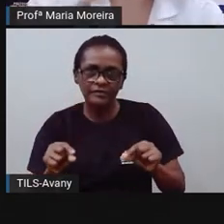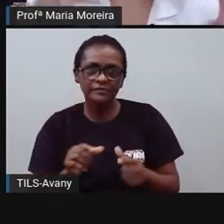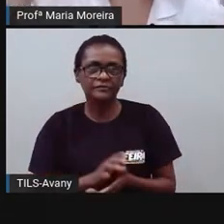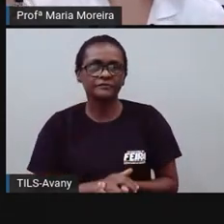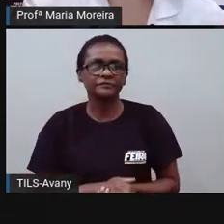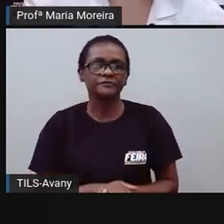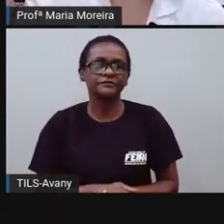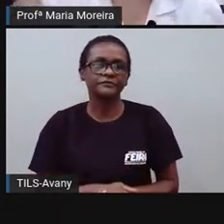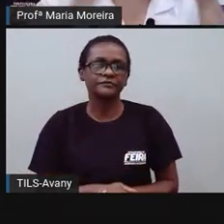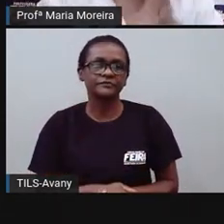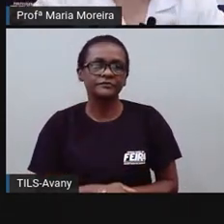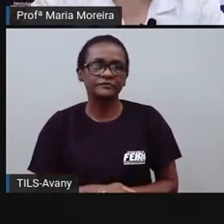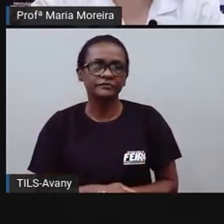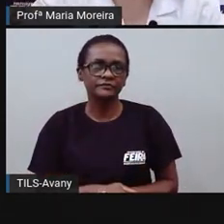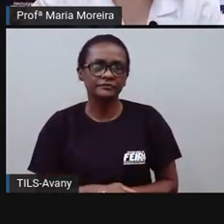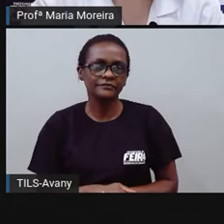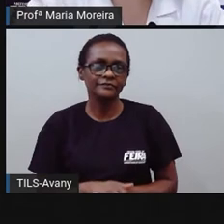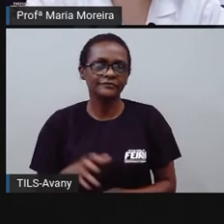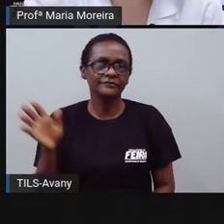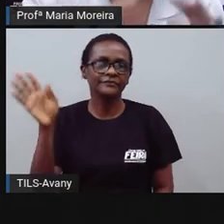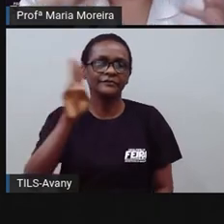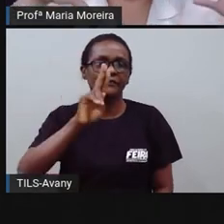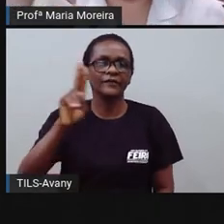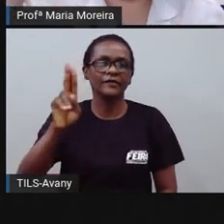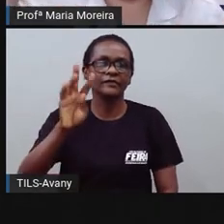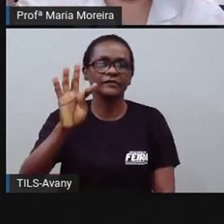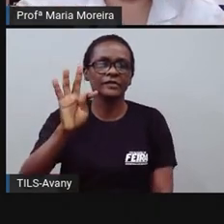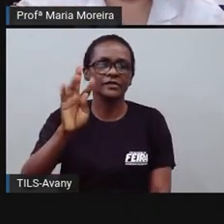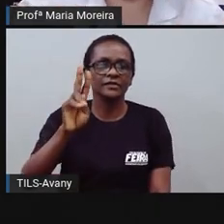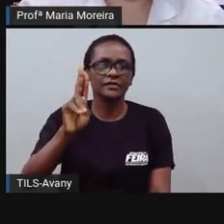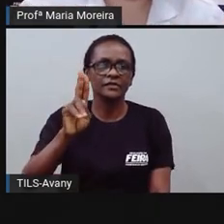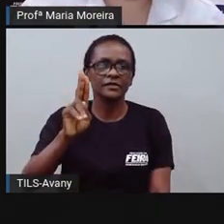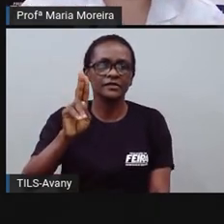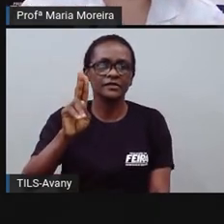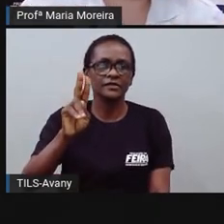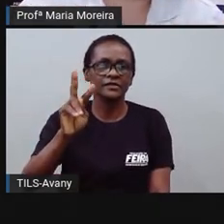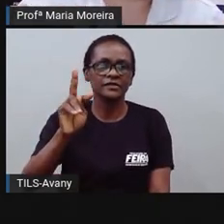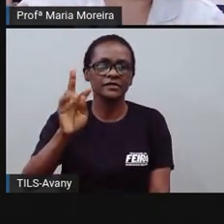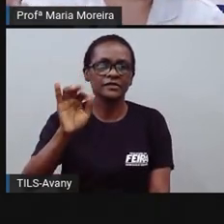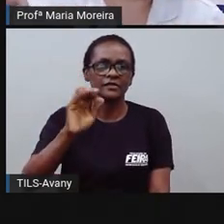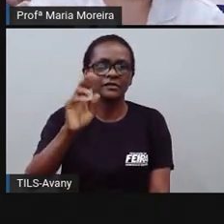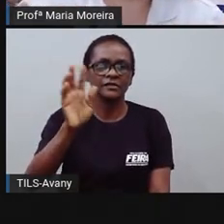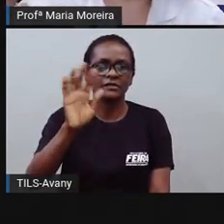E aí tem lá, né, professores de feira de Santana são